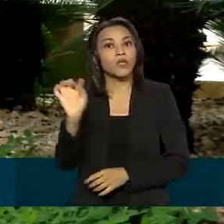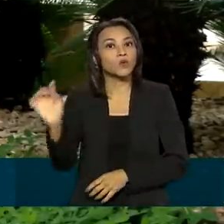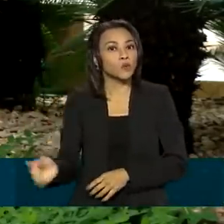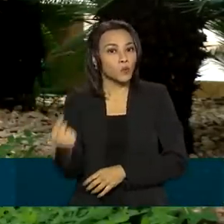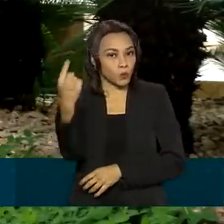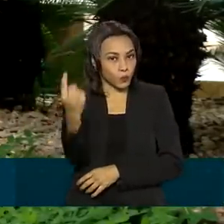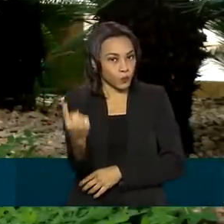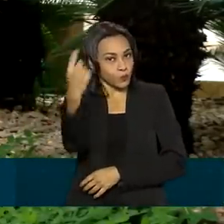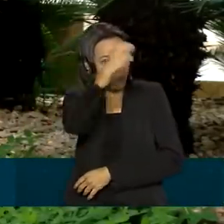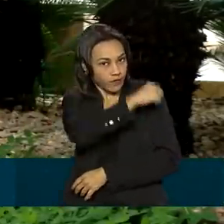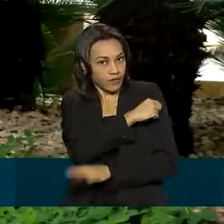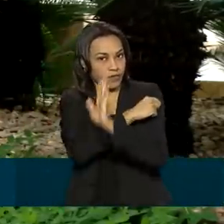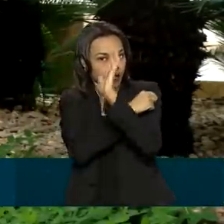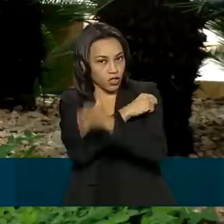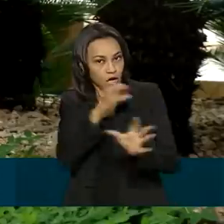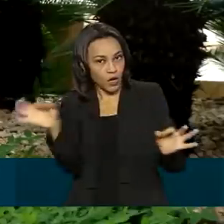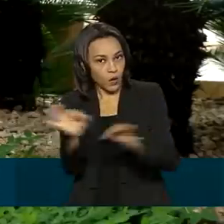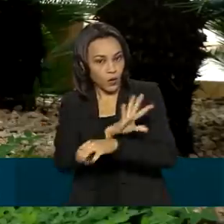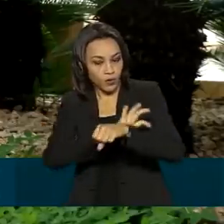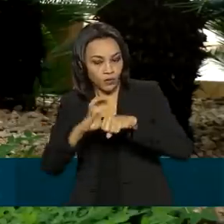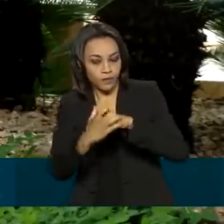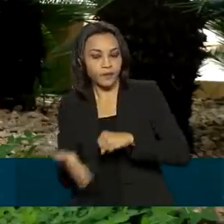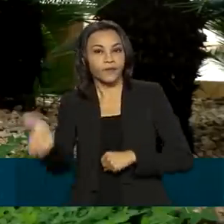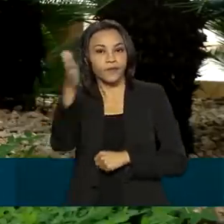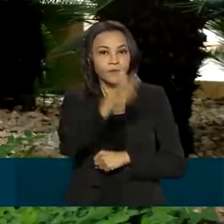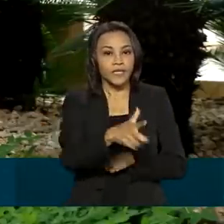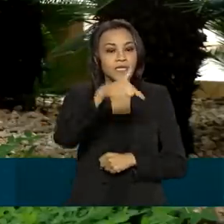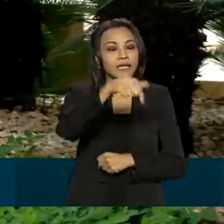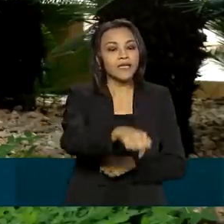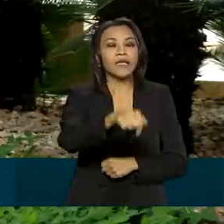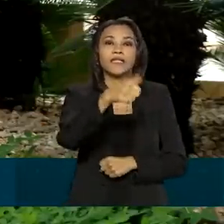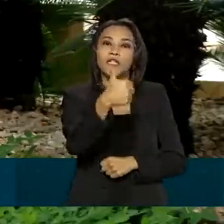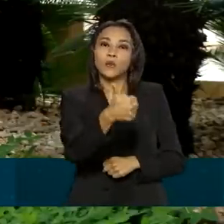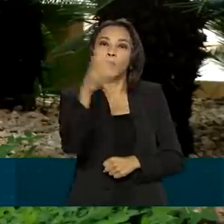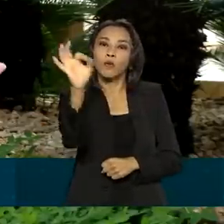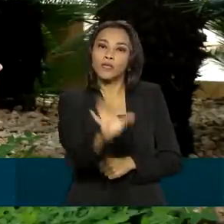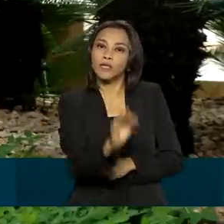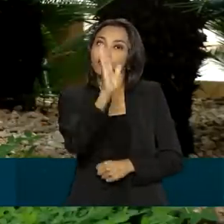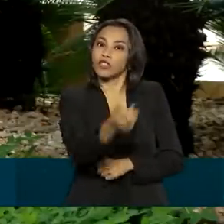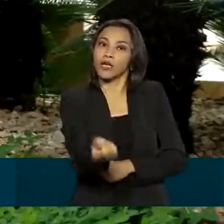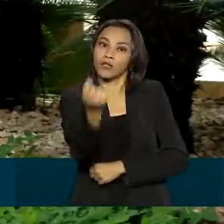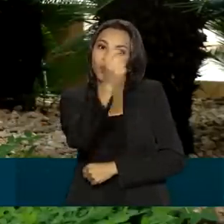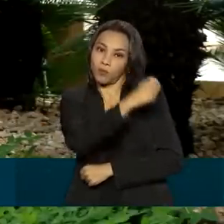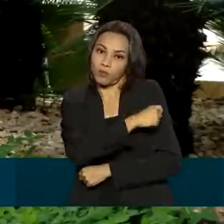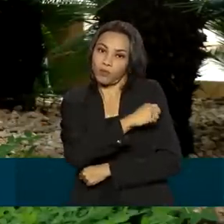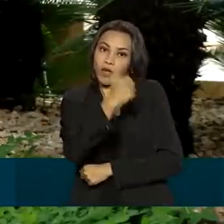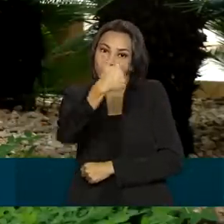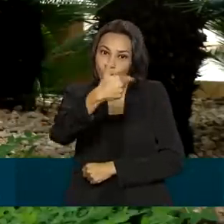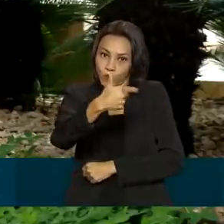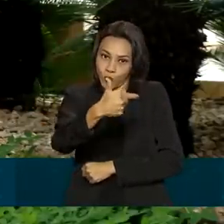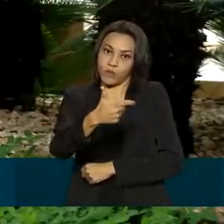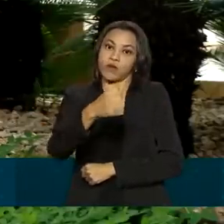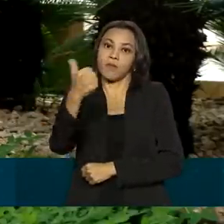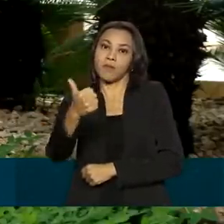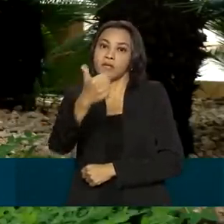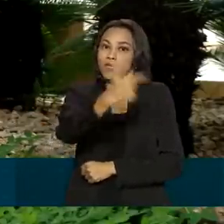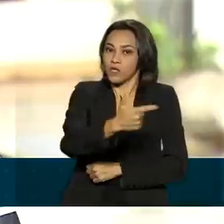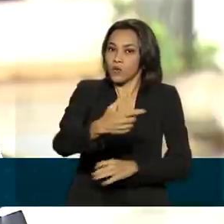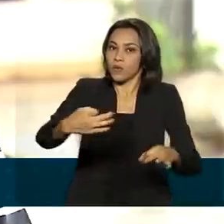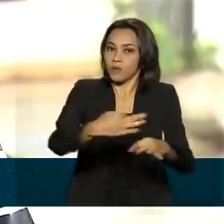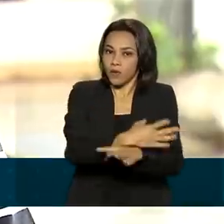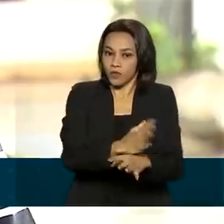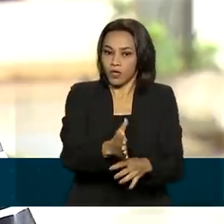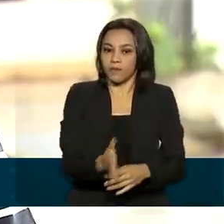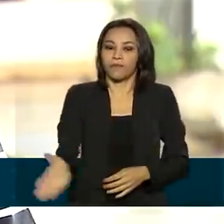da vacina contra a Covid-19. 71% já tomou as duas doses ou a dose única, ou seja, está com a imunização completa.